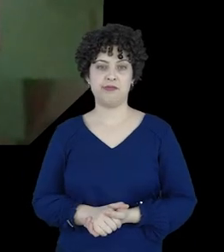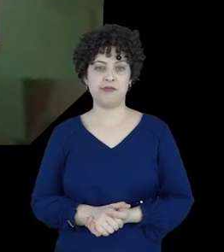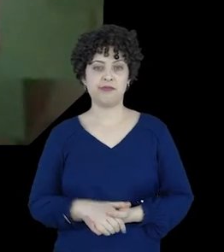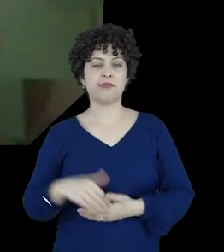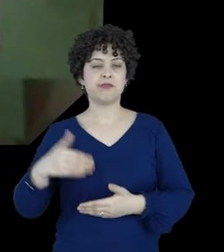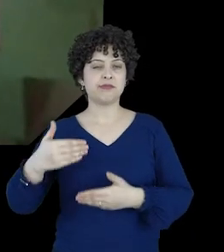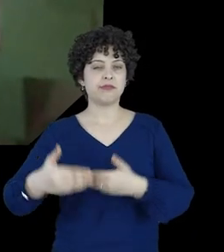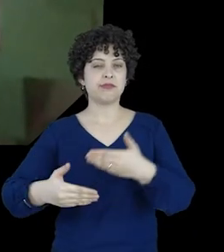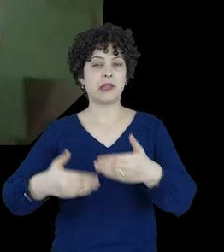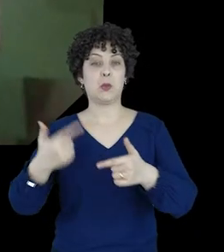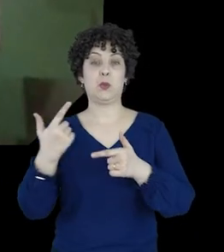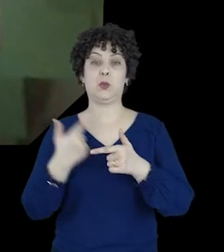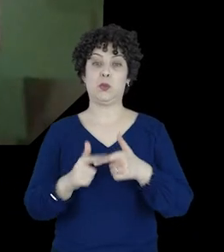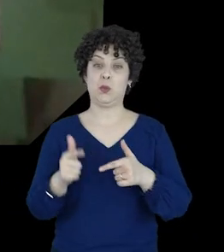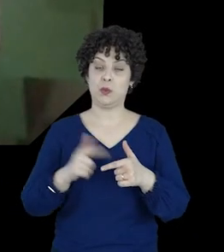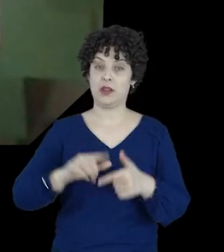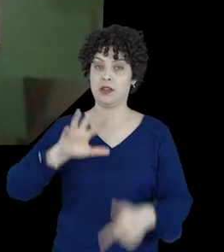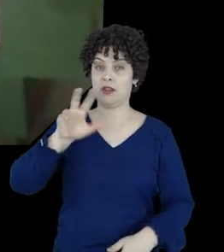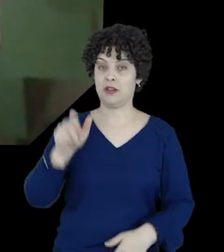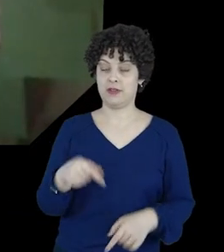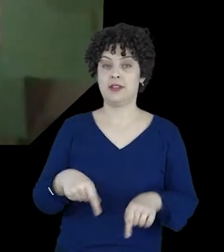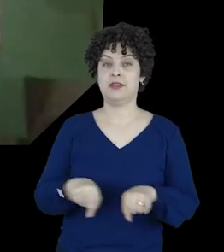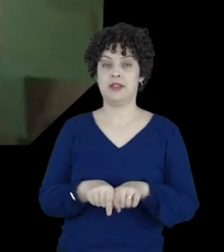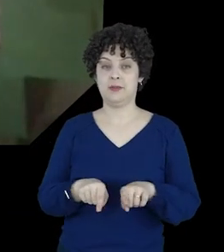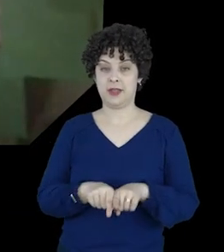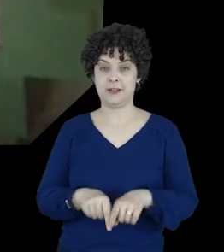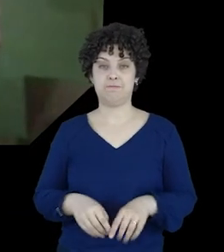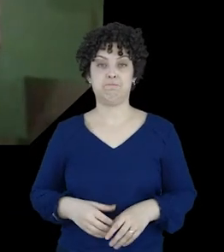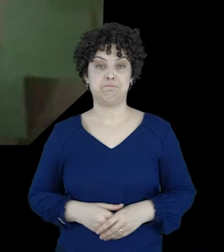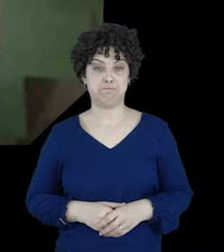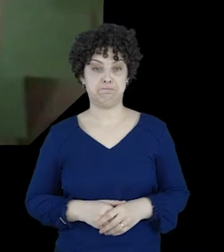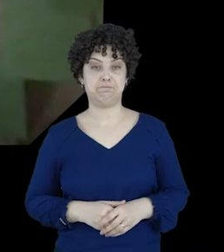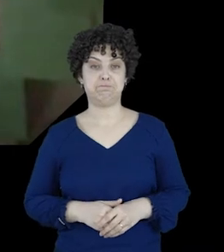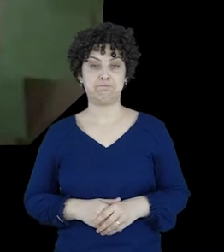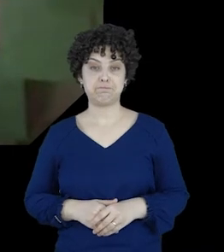E isso se tornou um grande problema na África também,